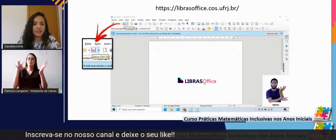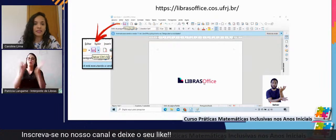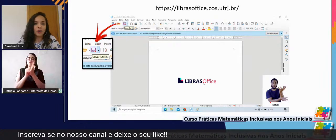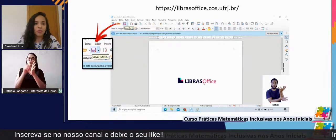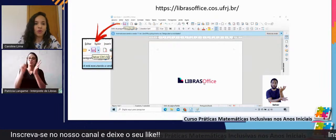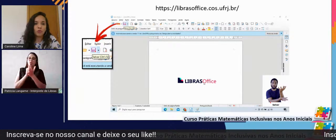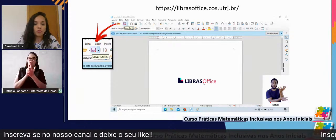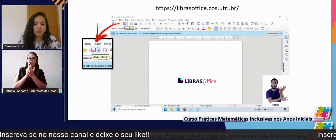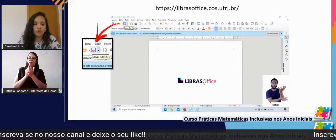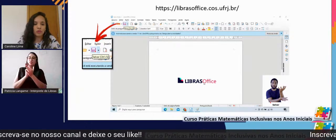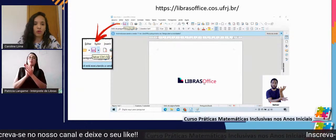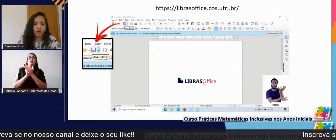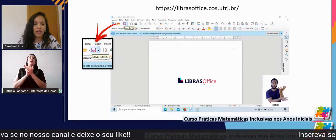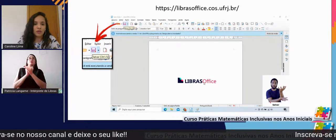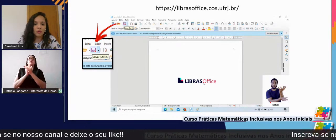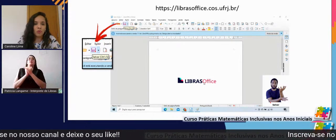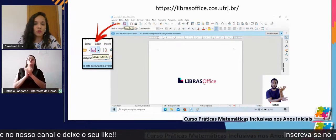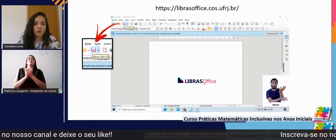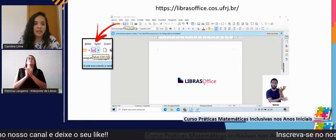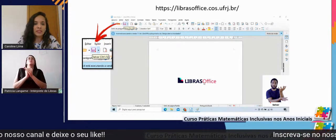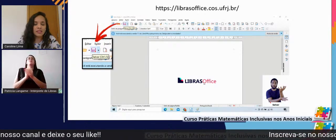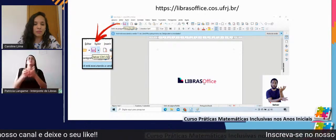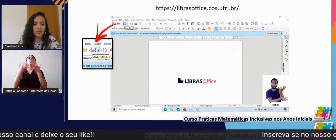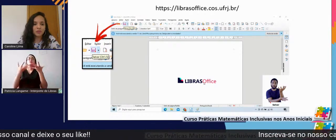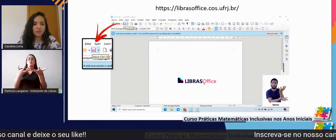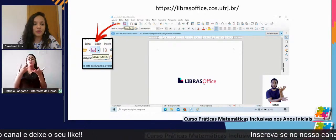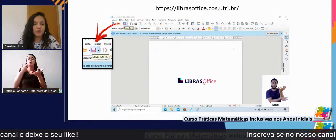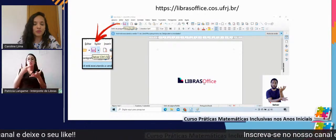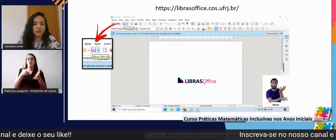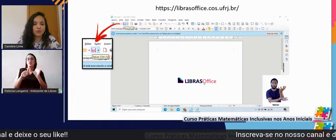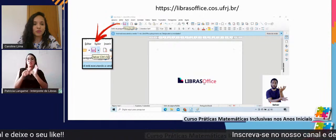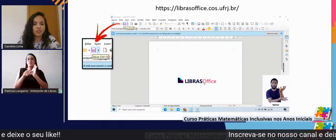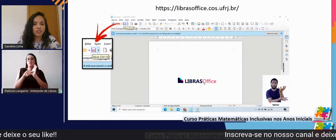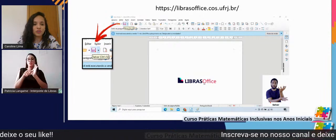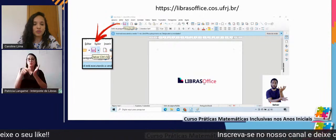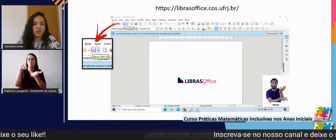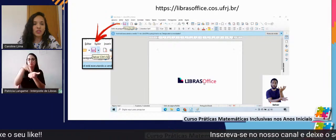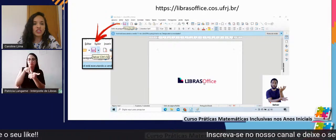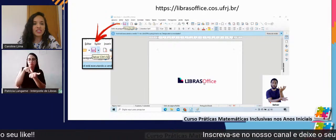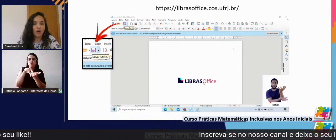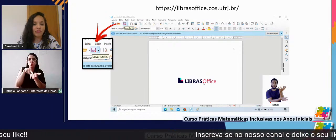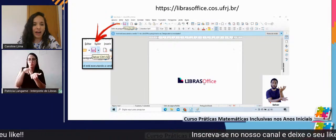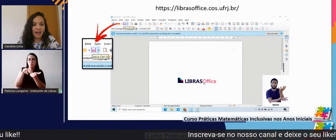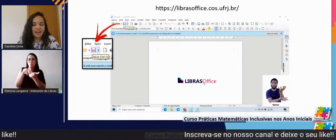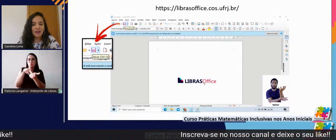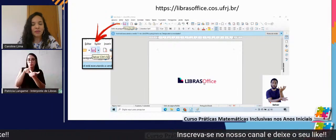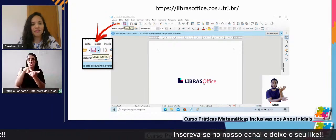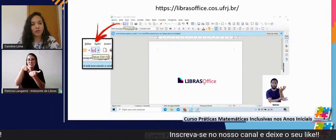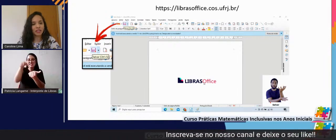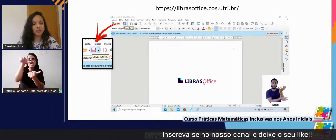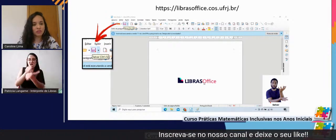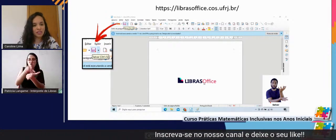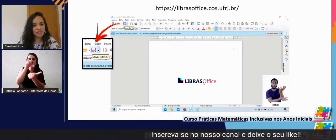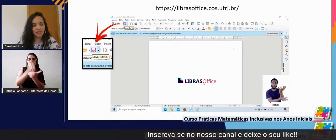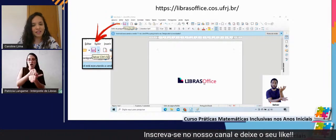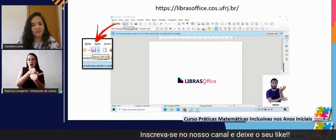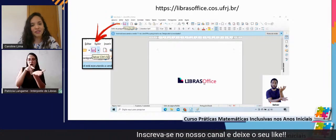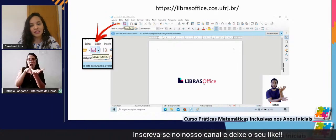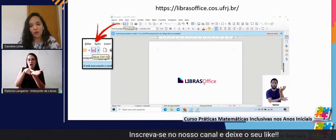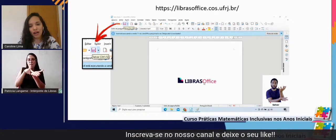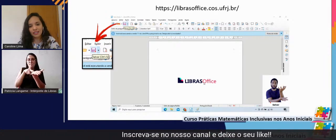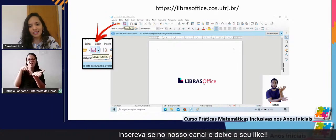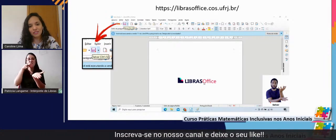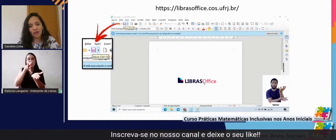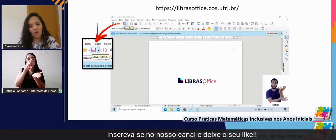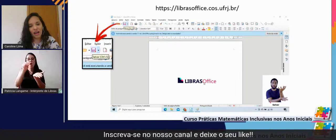então eu coloquei o meu curso bem em cima do do ícone de salvar pra ver o que que acontecia